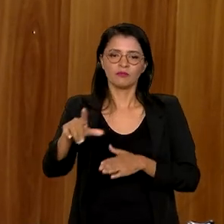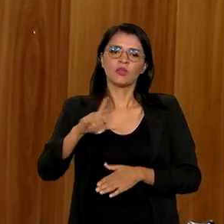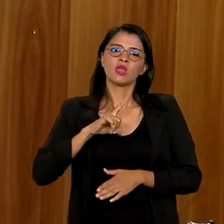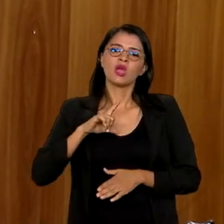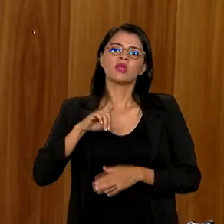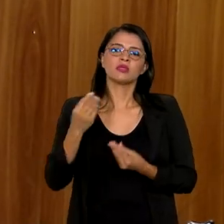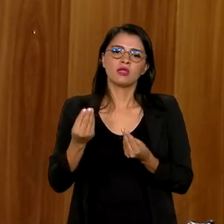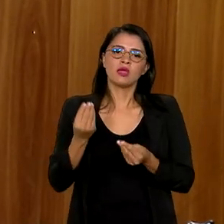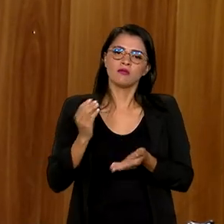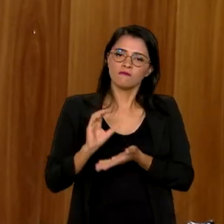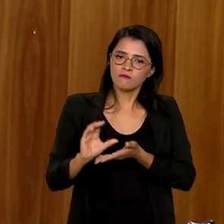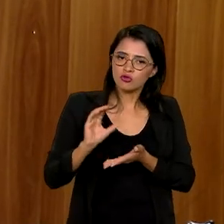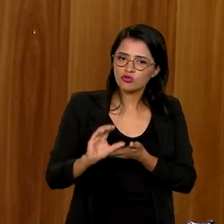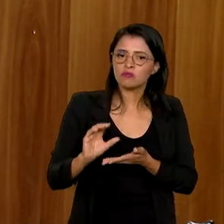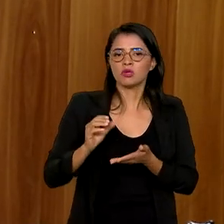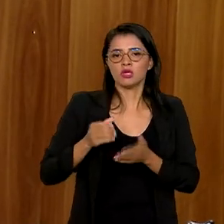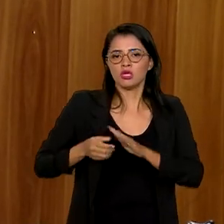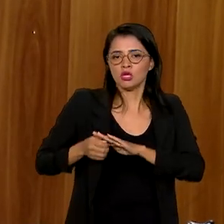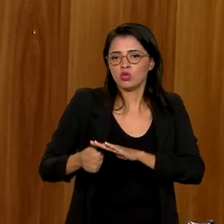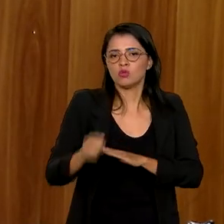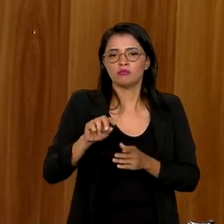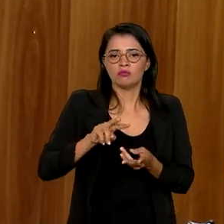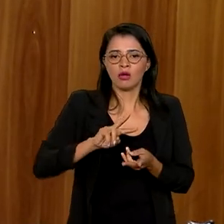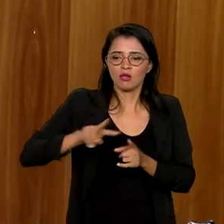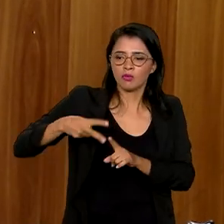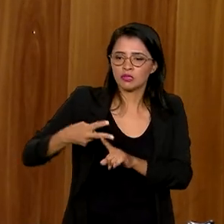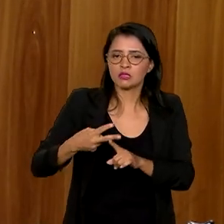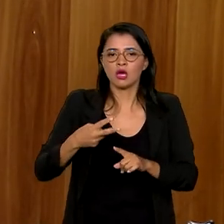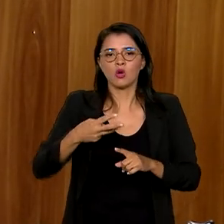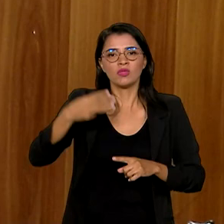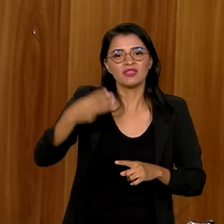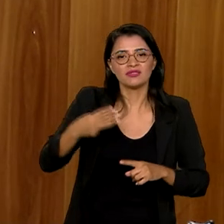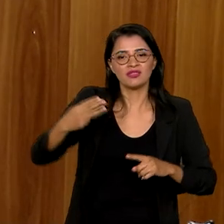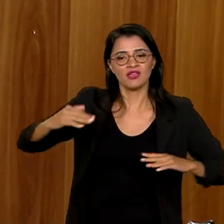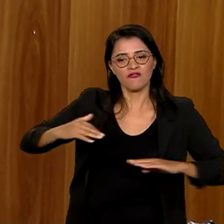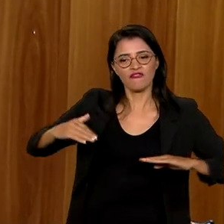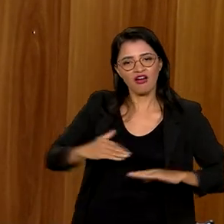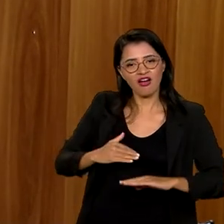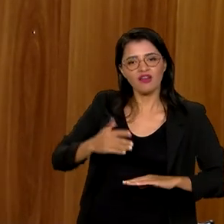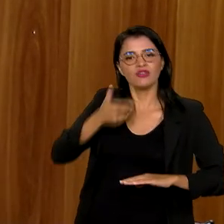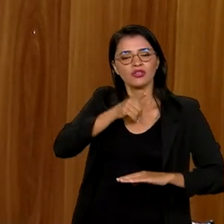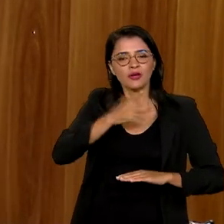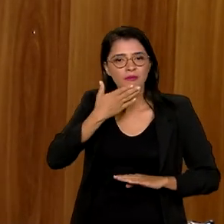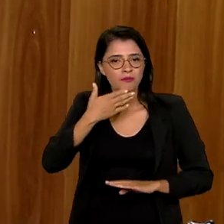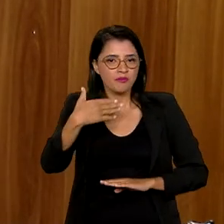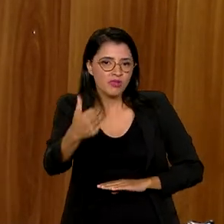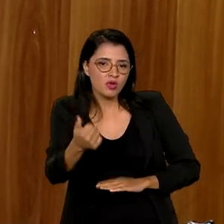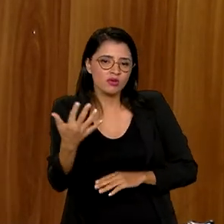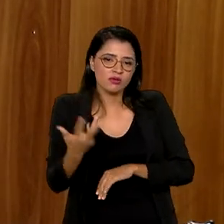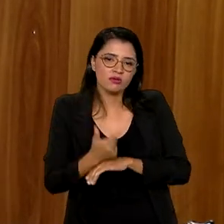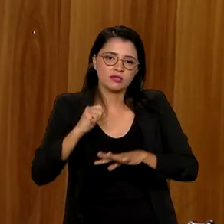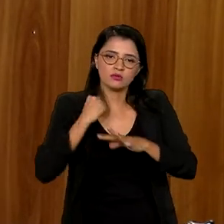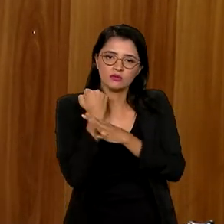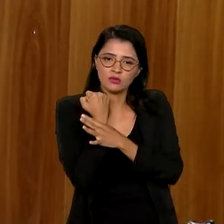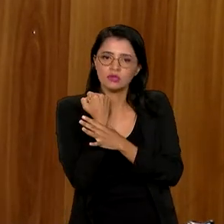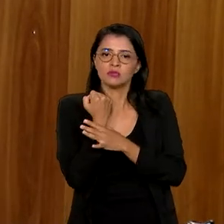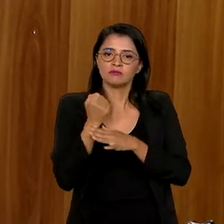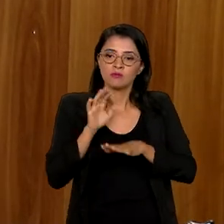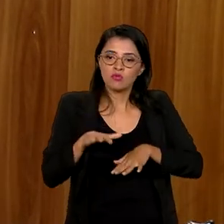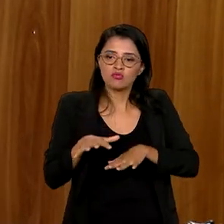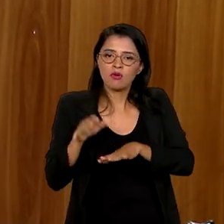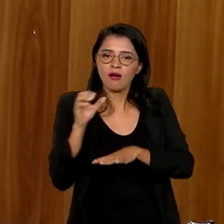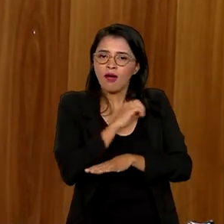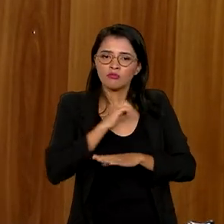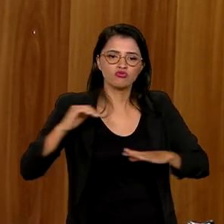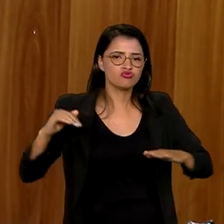os investimentos para a duplicação, terceira faixa, melhoria da qualidade, da segurança da rodovia e da fluidez também